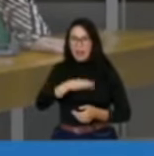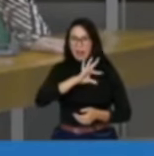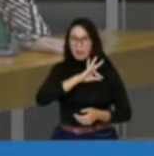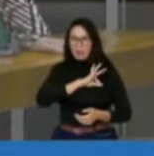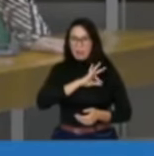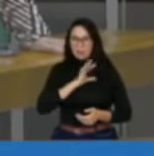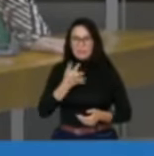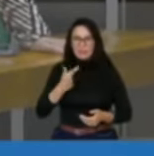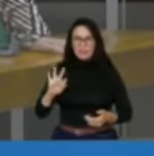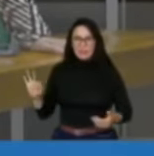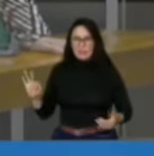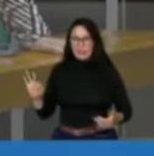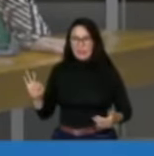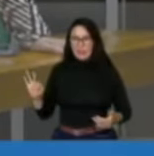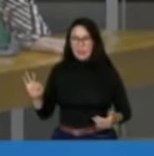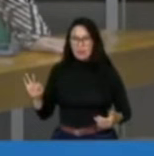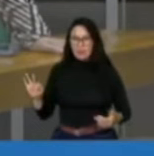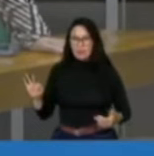e legal.